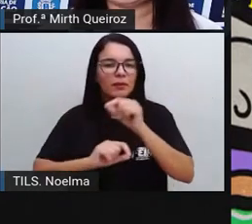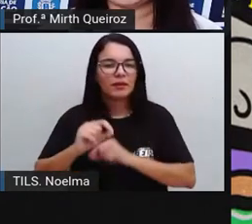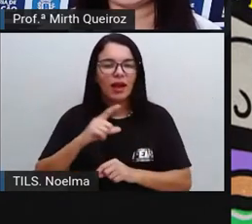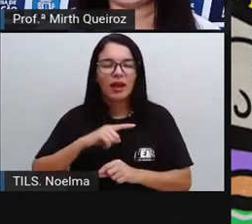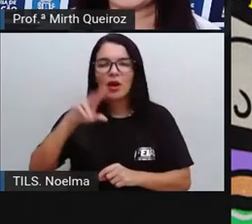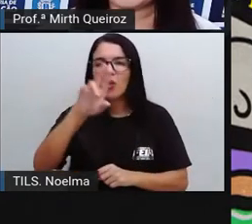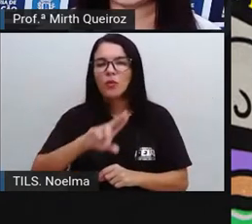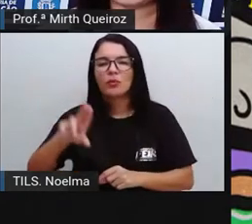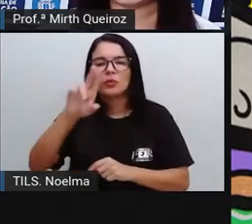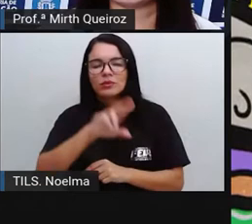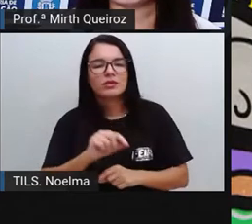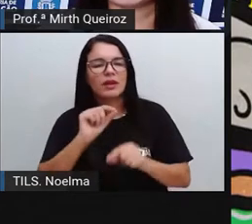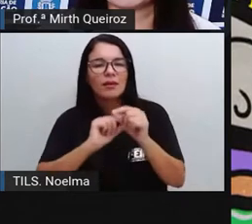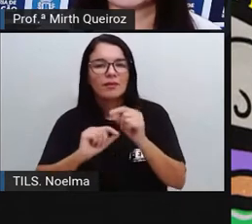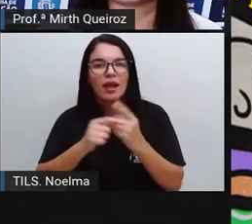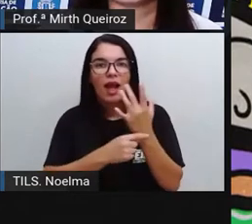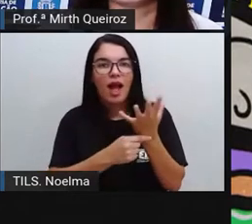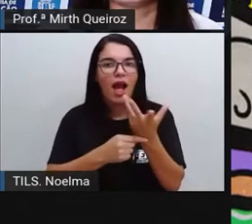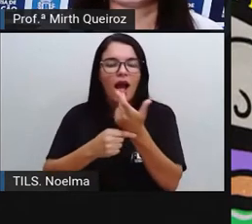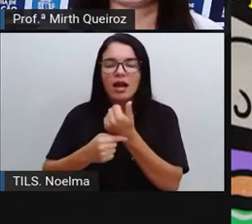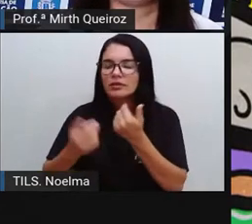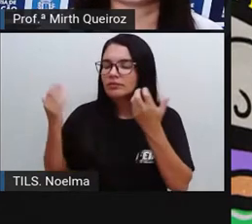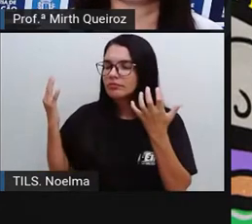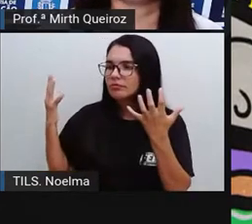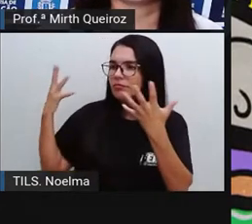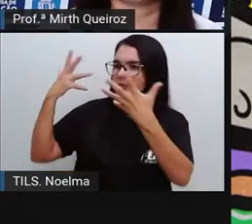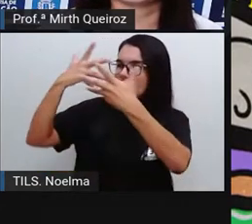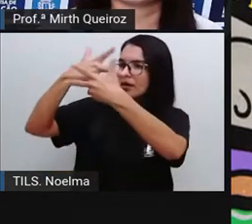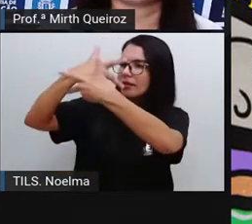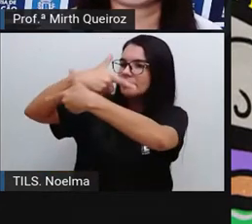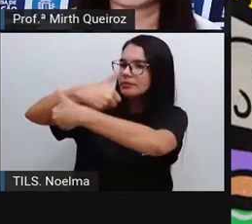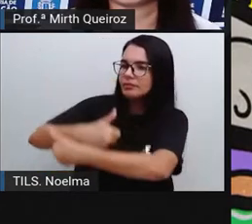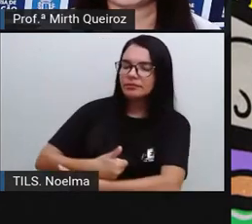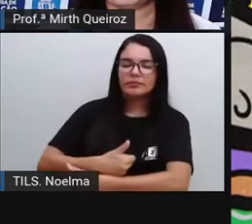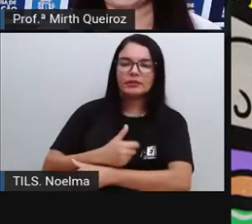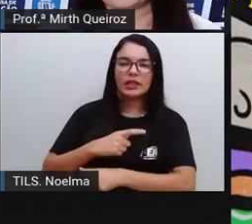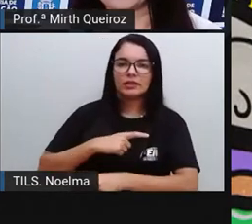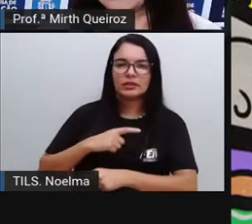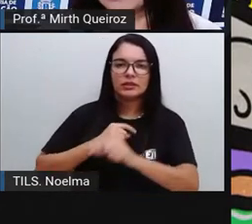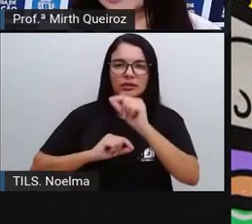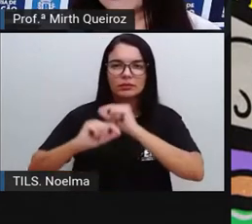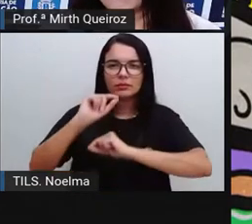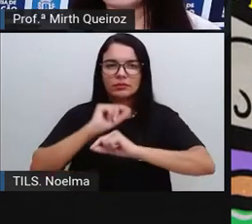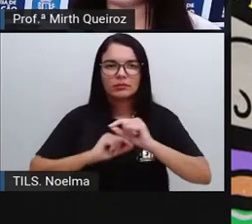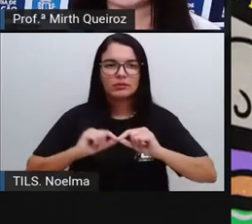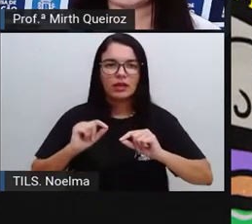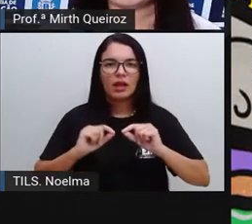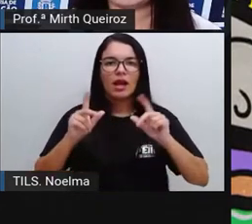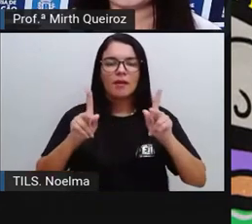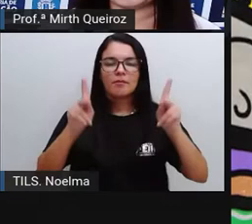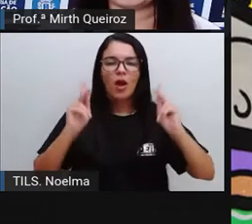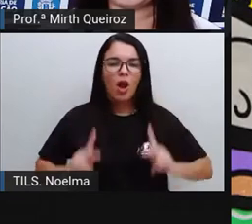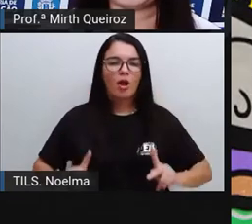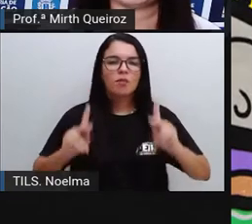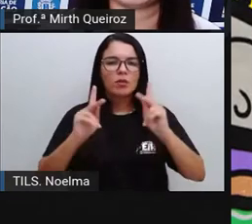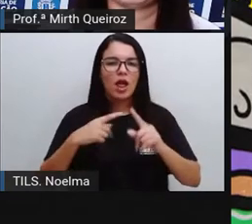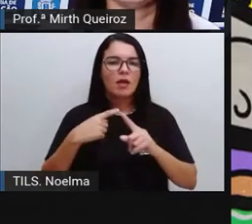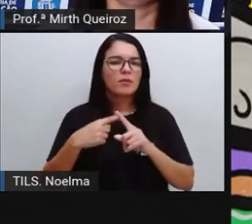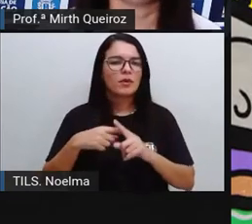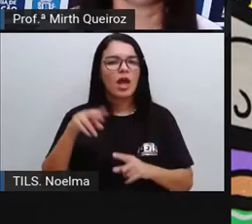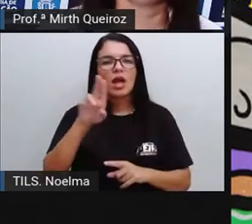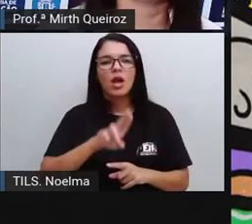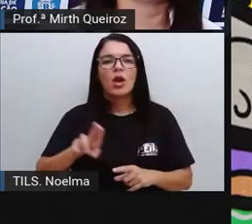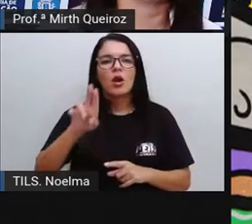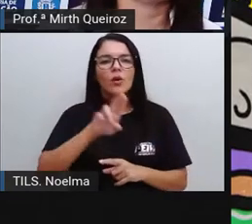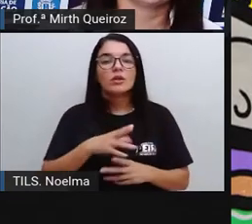que é uma arte mais abstrata, ele faz uso também de uma arte popular, né? Uma vez que ele utiliza aí